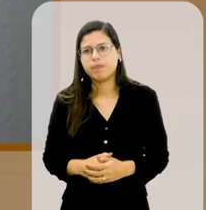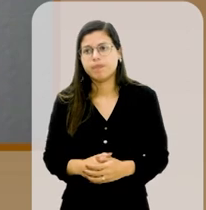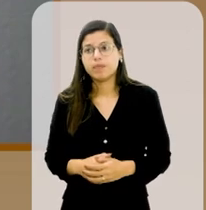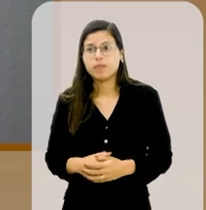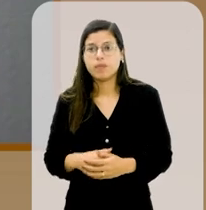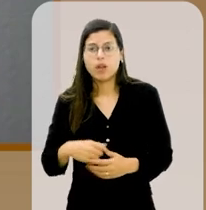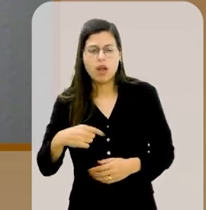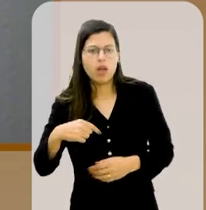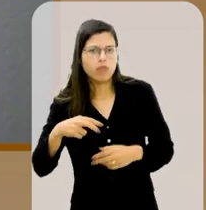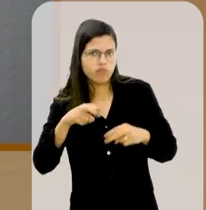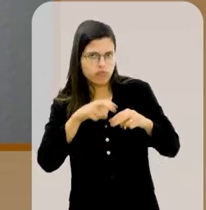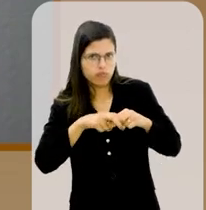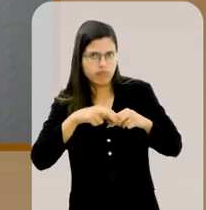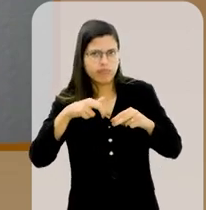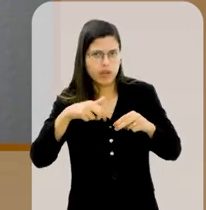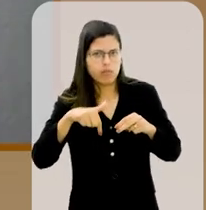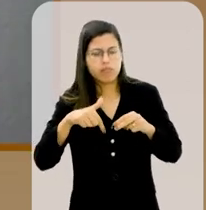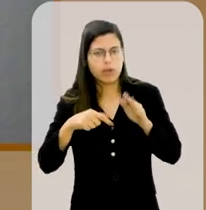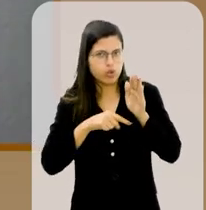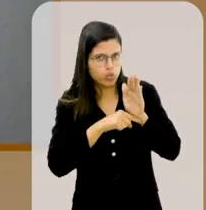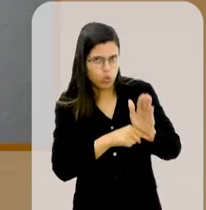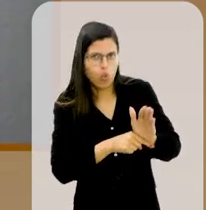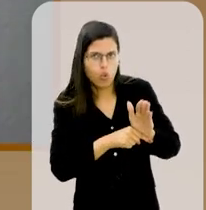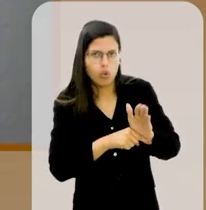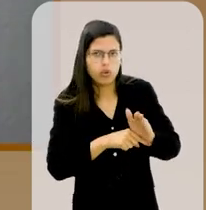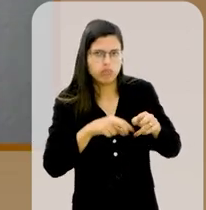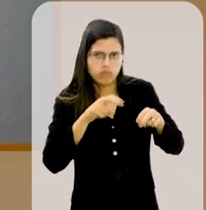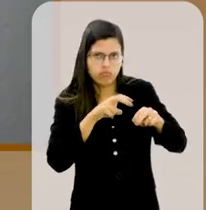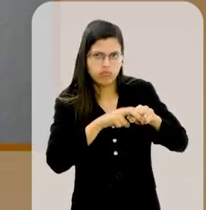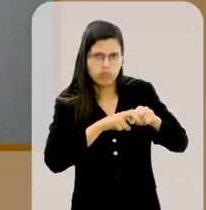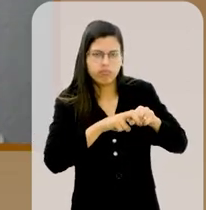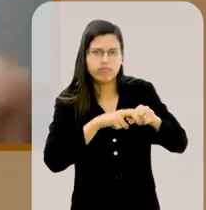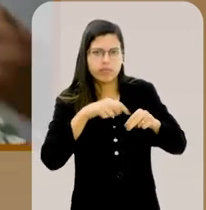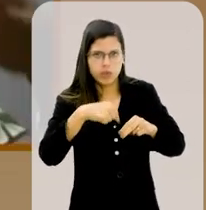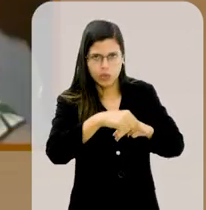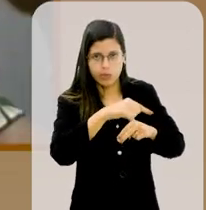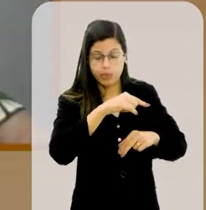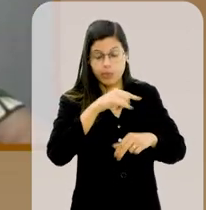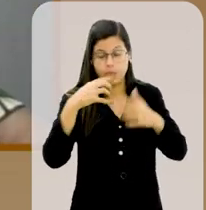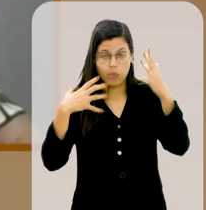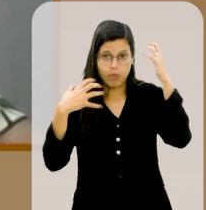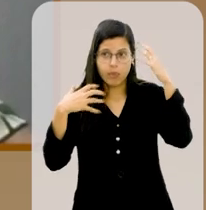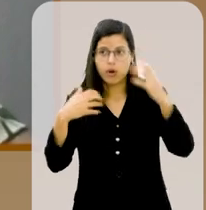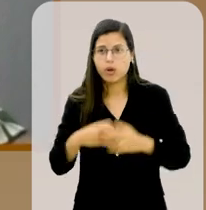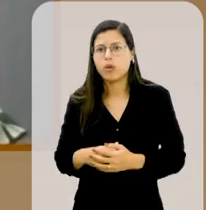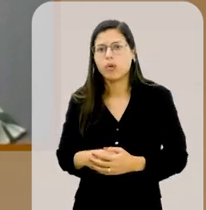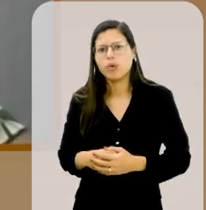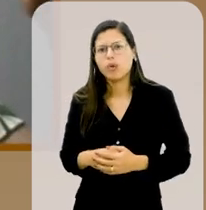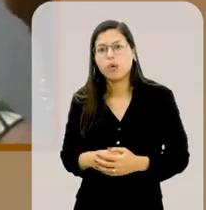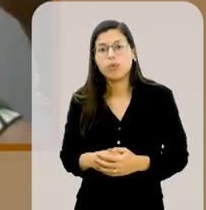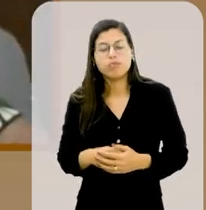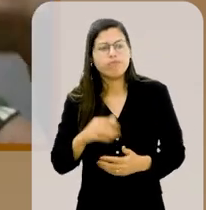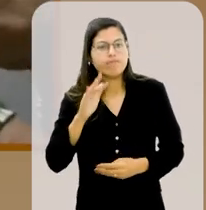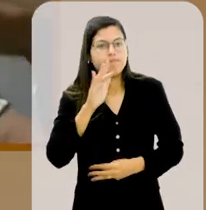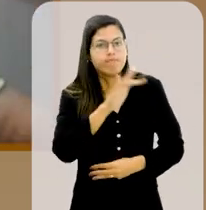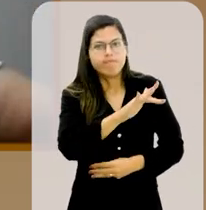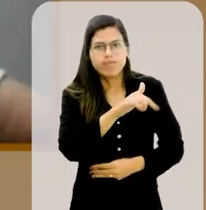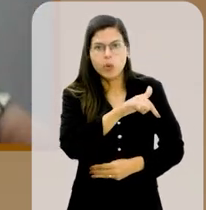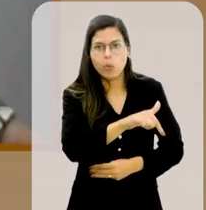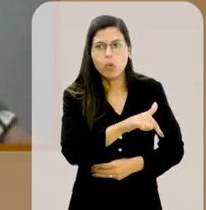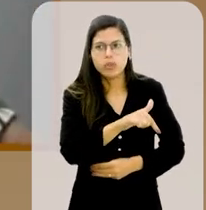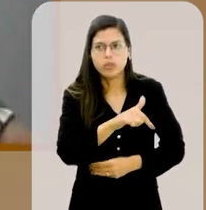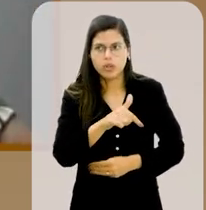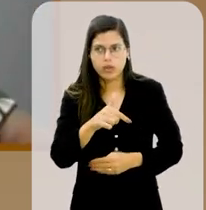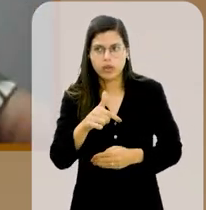eu fui para a cadeira de banho, ele me ajudou para a cadeira de banho e quando eu coloquei a mão fora